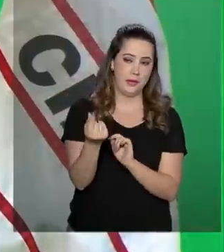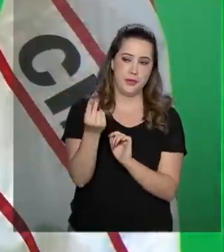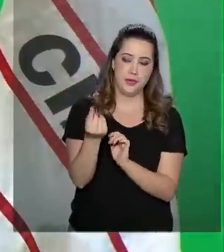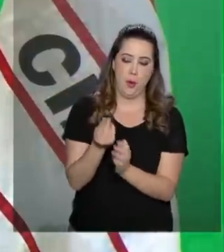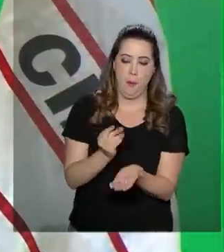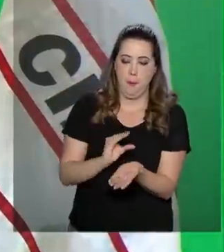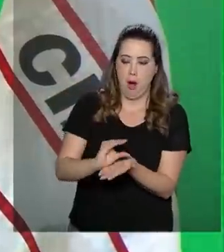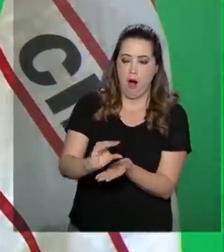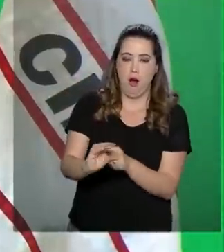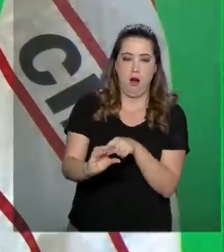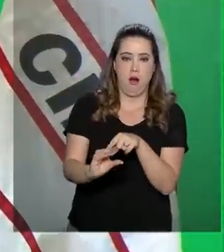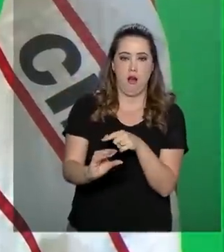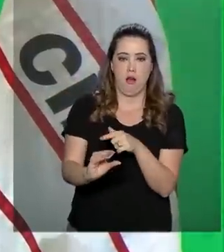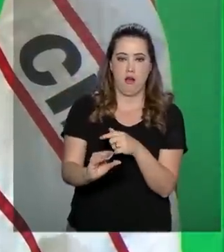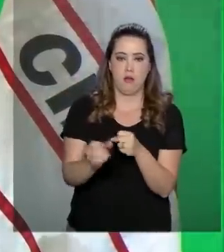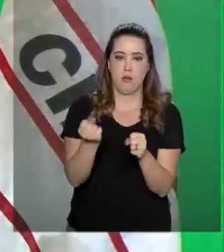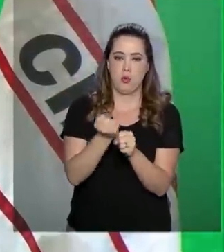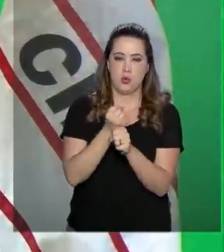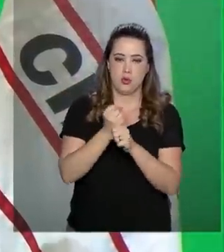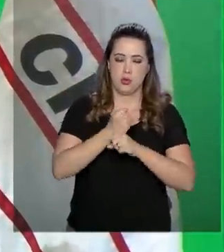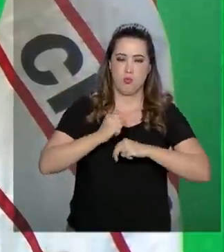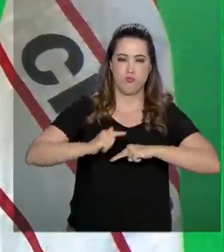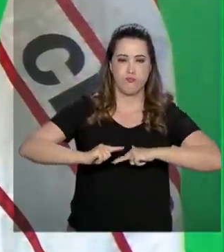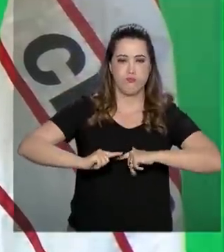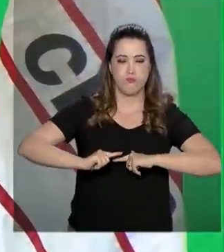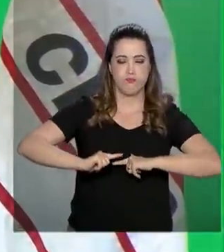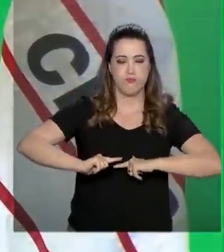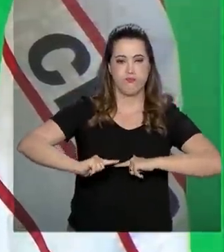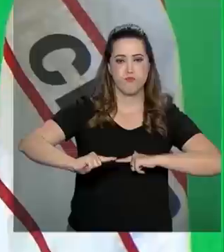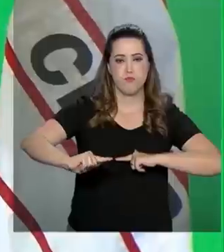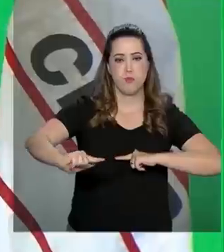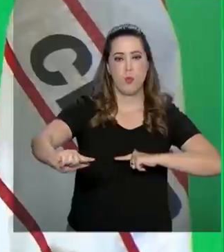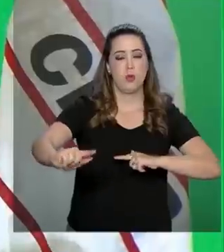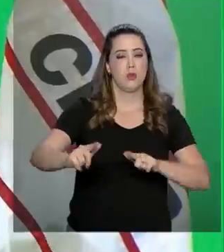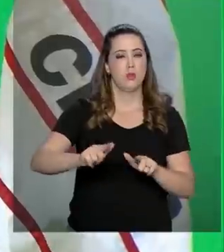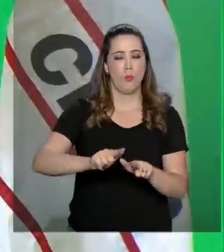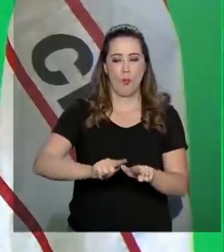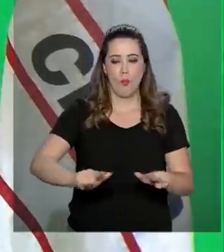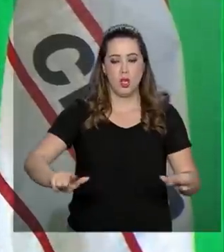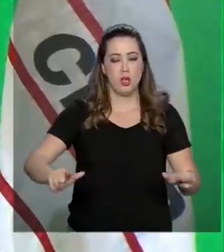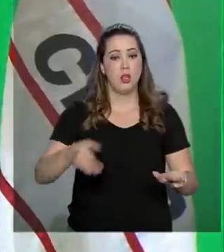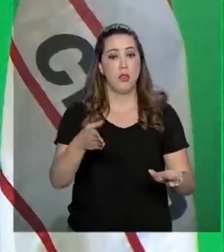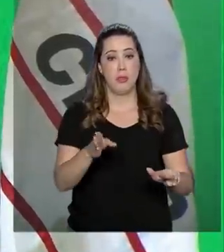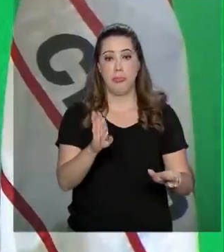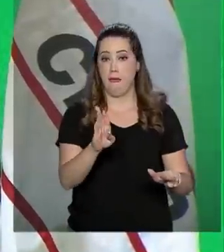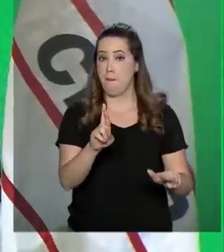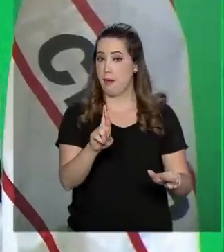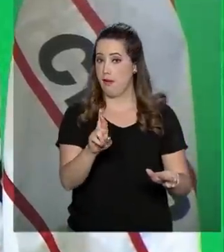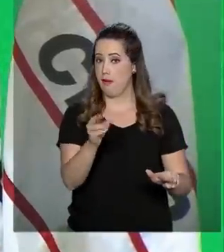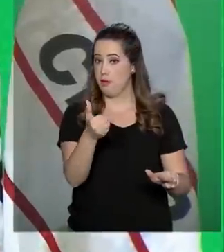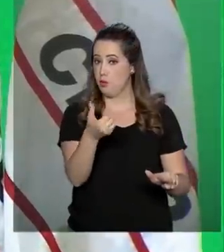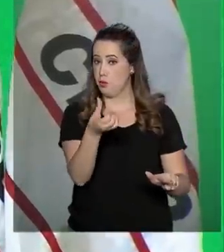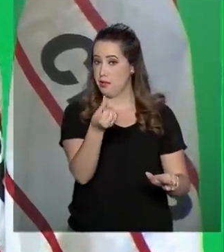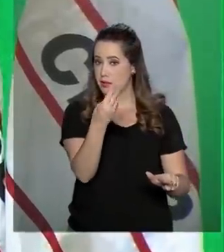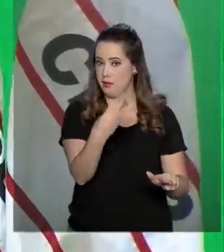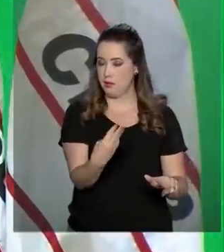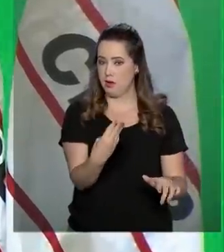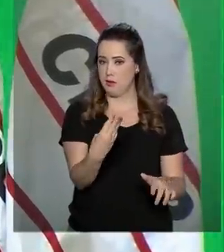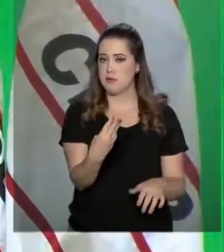investir nessa área. Começou o asfaltamento da BR-163 lá no Pará, que vamos permitir que